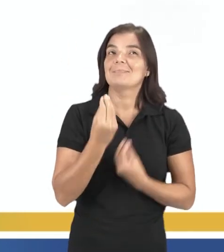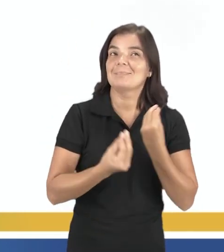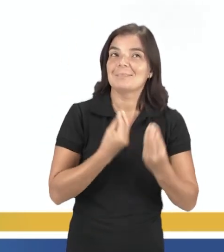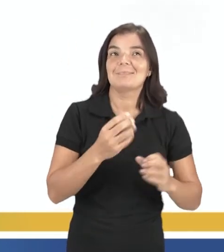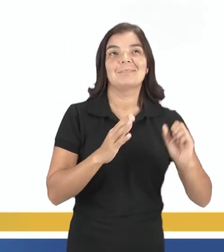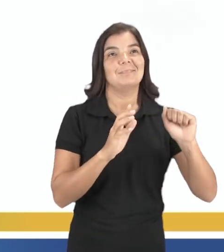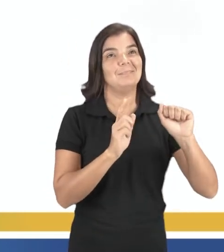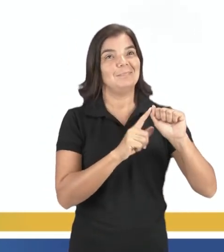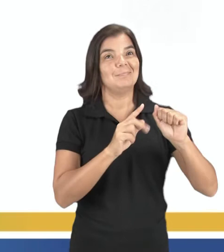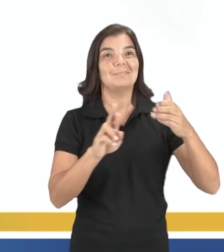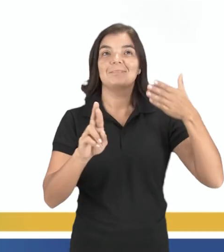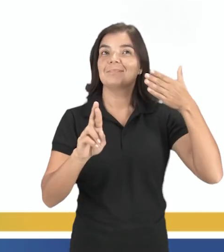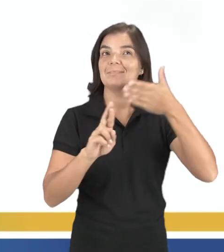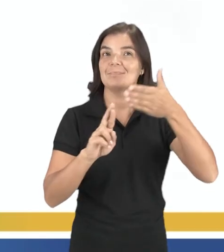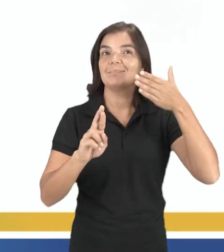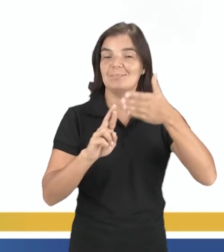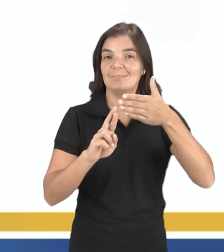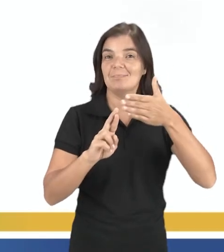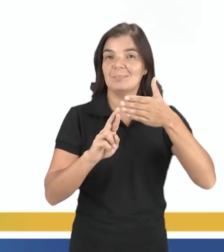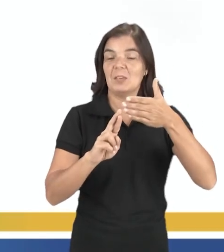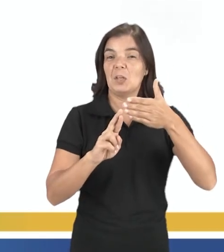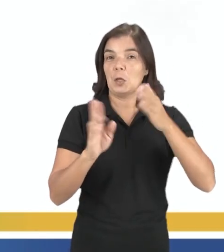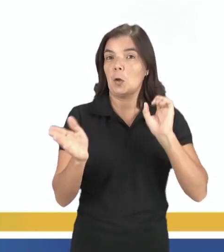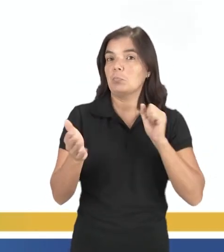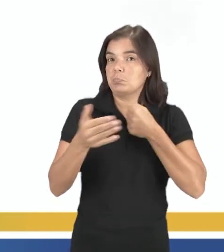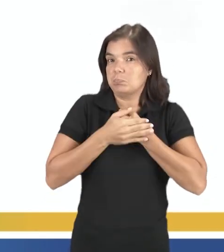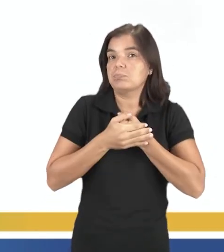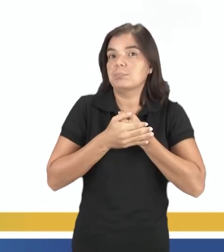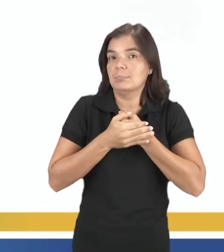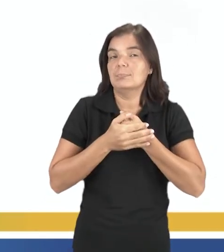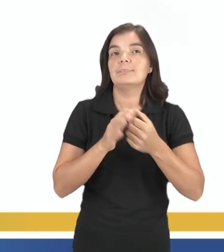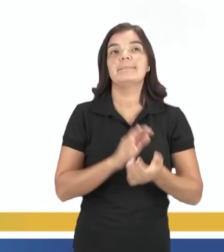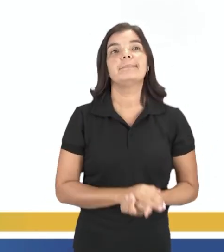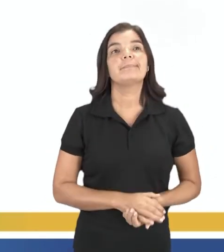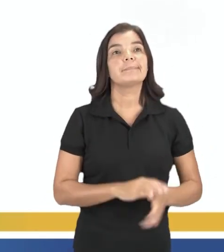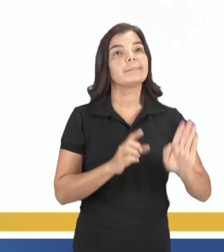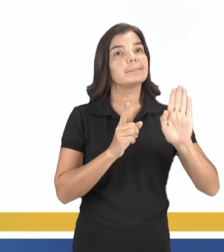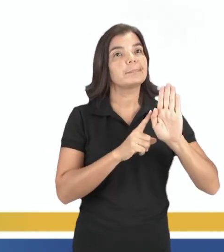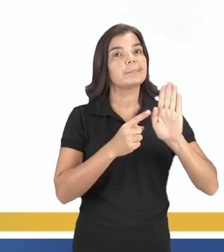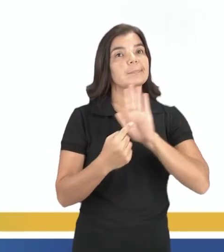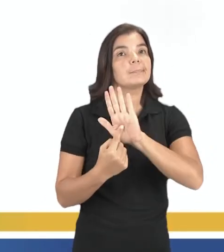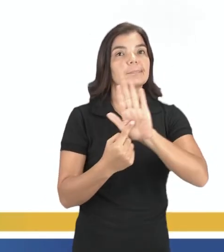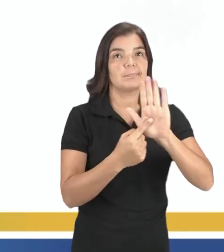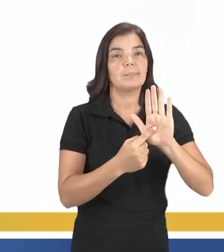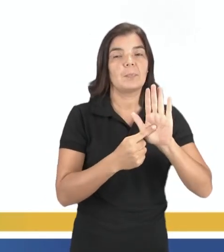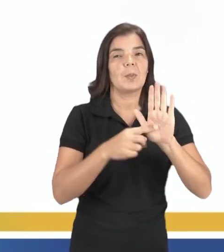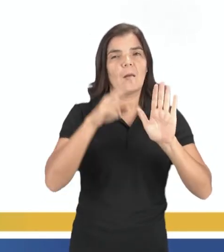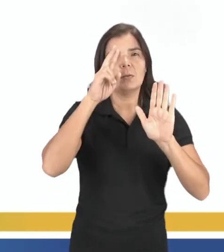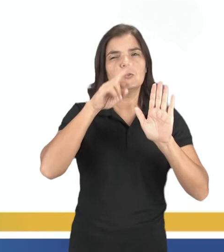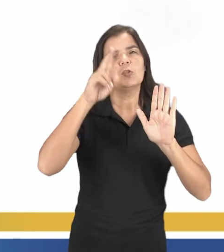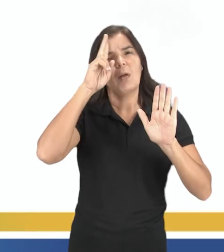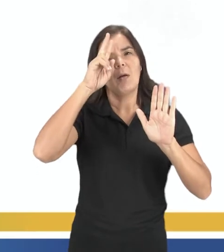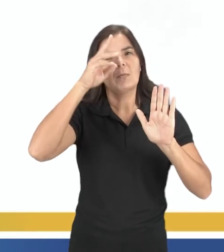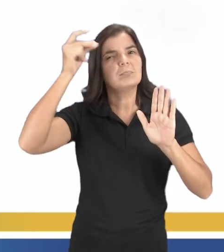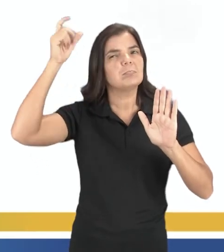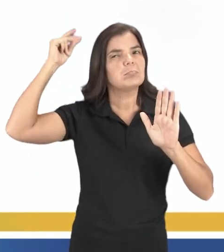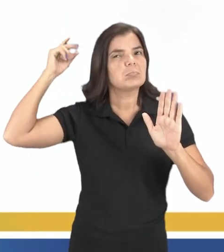A. influência de expressões abstratas? Será? Na representação de lendas nacionais?